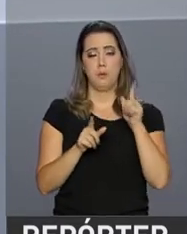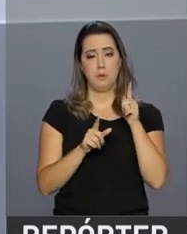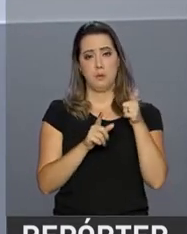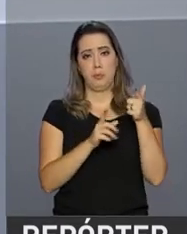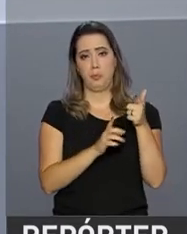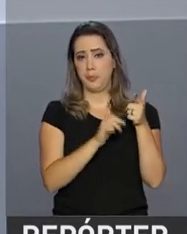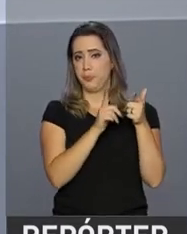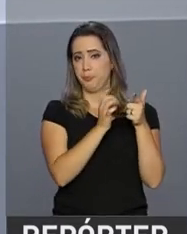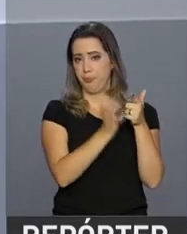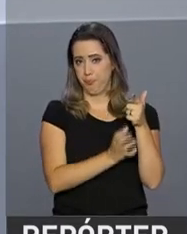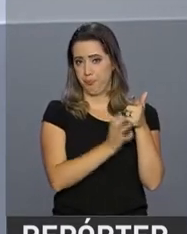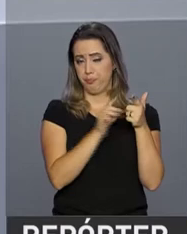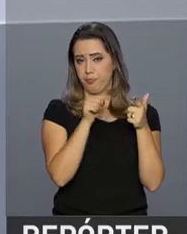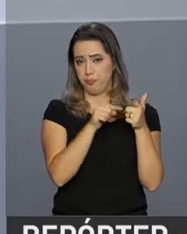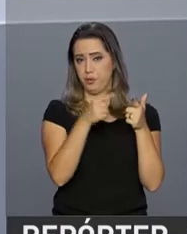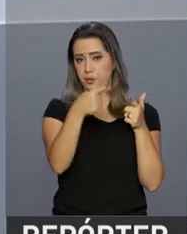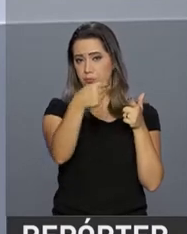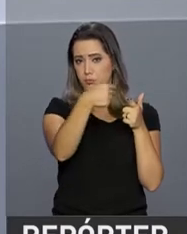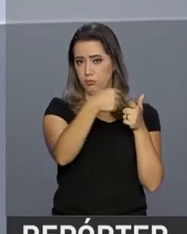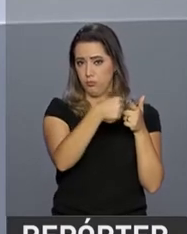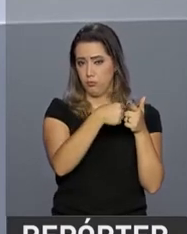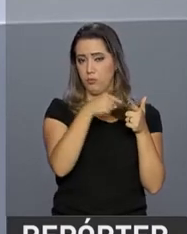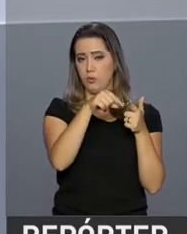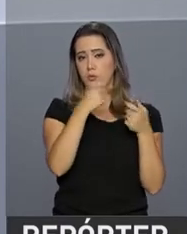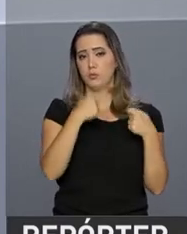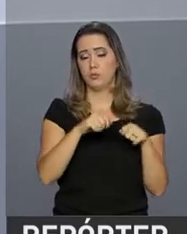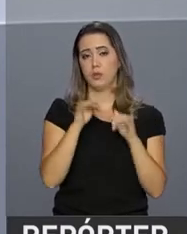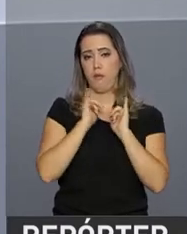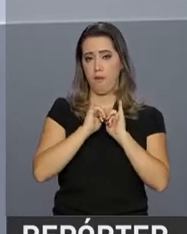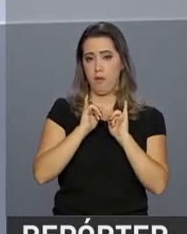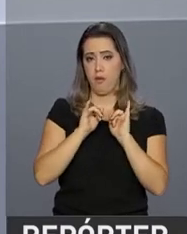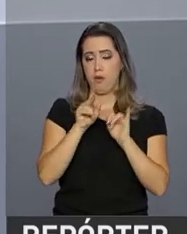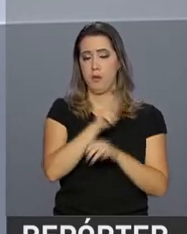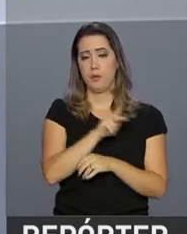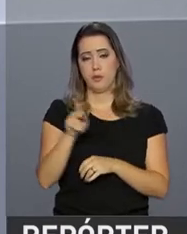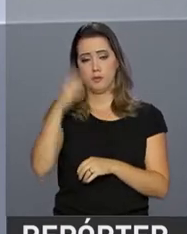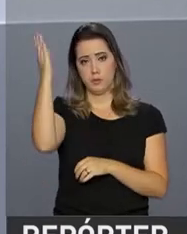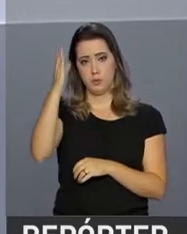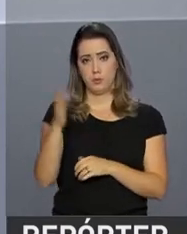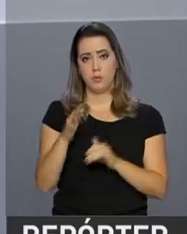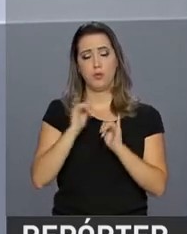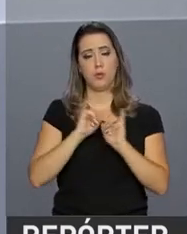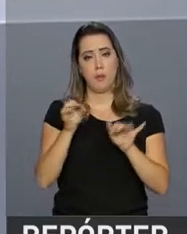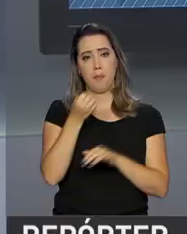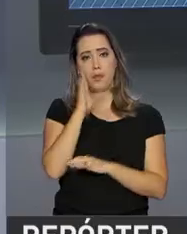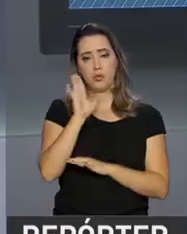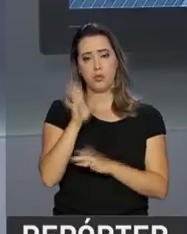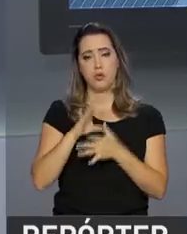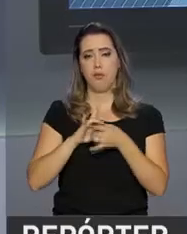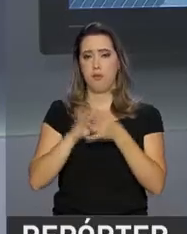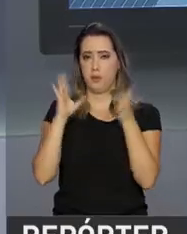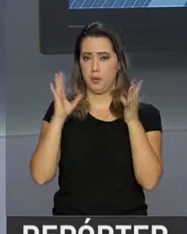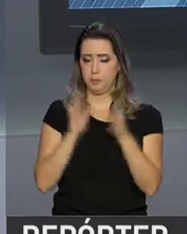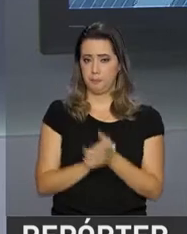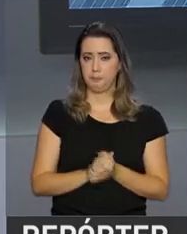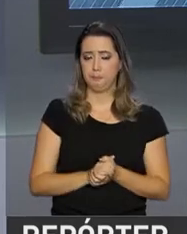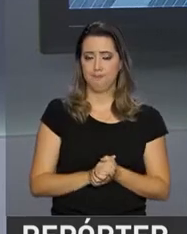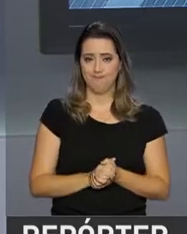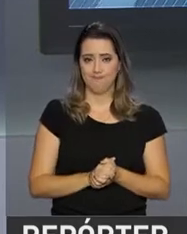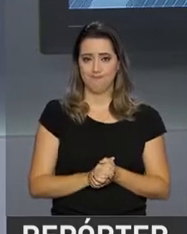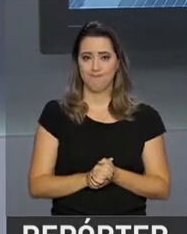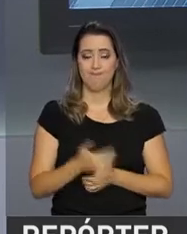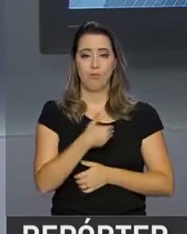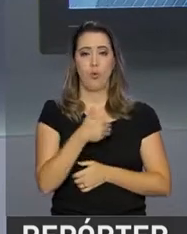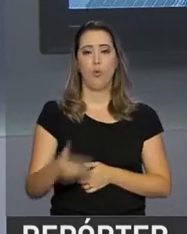Secretaria de Comunicação da Presidência da República informa que o presidente está bem e já foi liberado. O governo federal